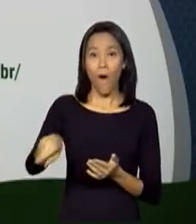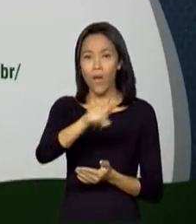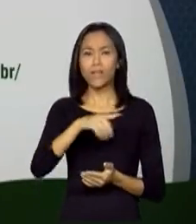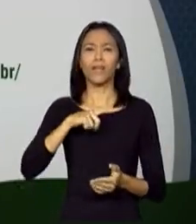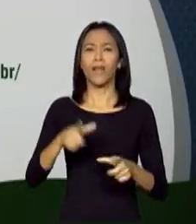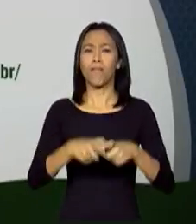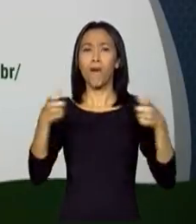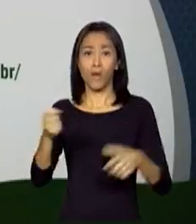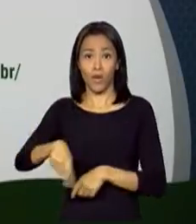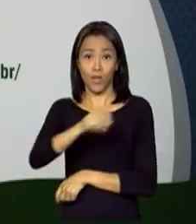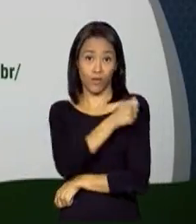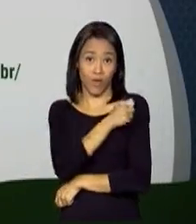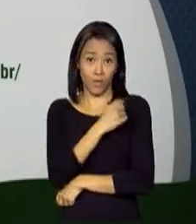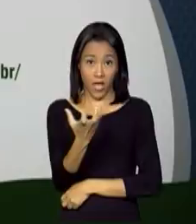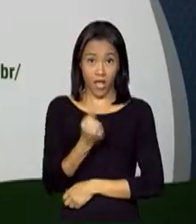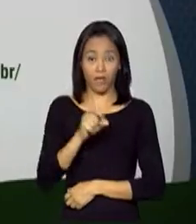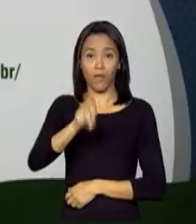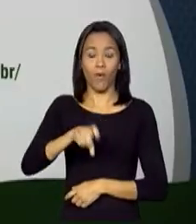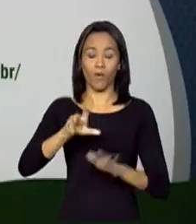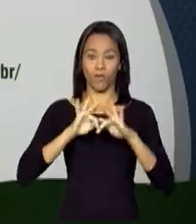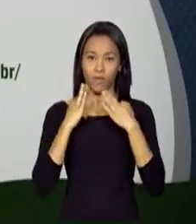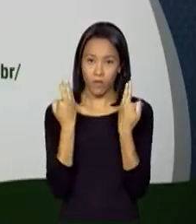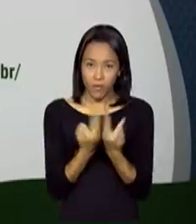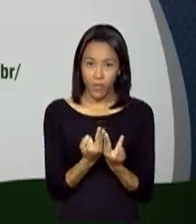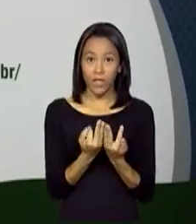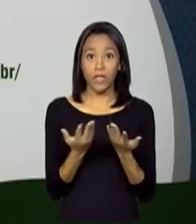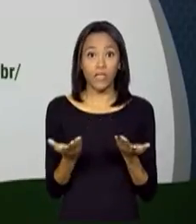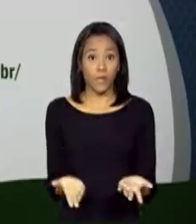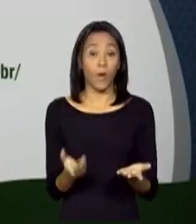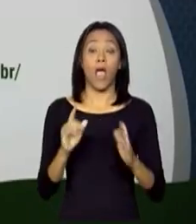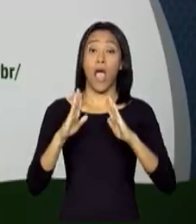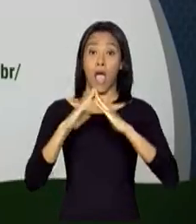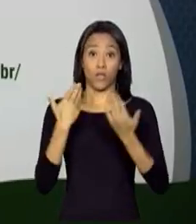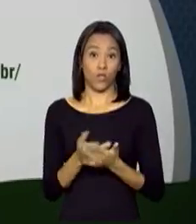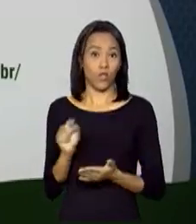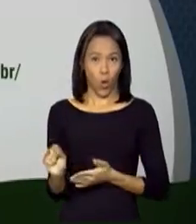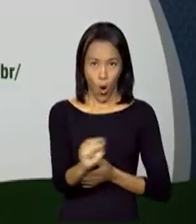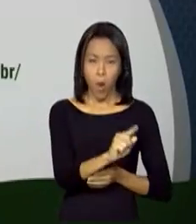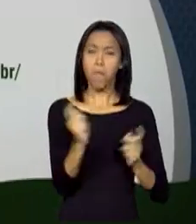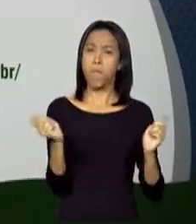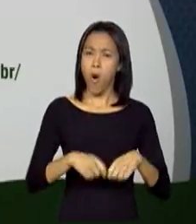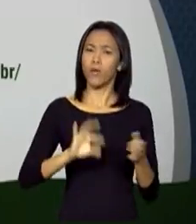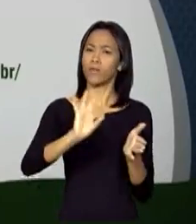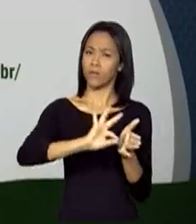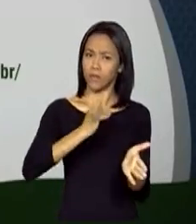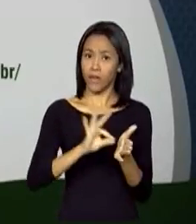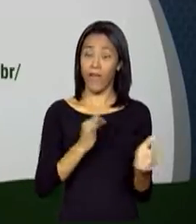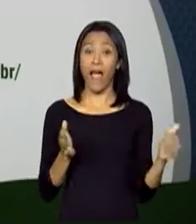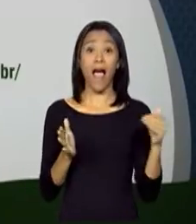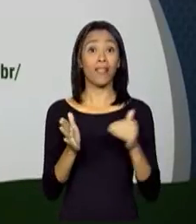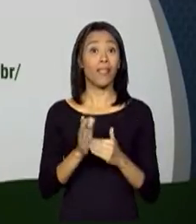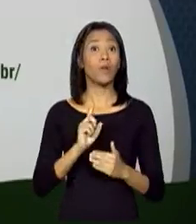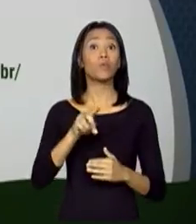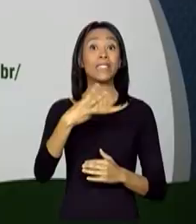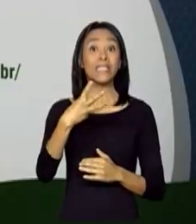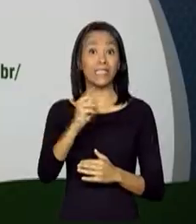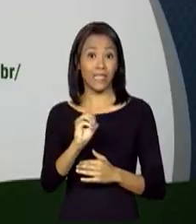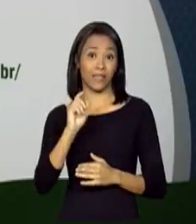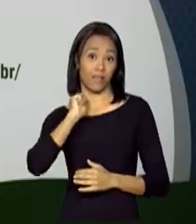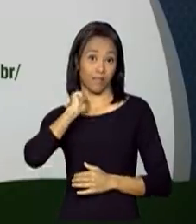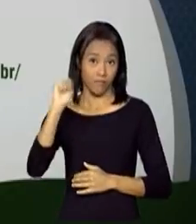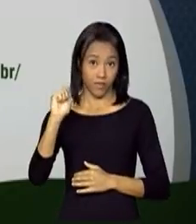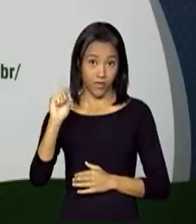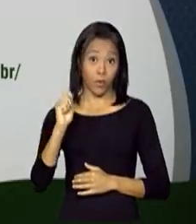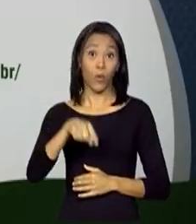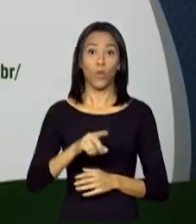maioria de alunos beneficiários do Bolsa Família. As escolas podem se cadastrar até o próximo dia 30 de